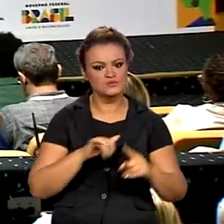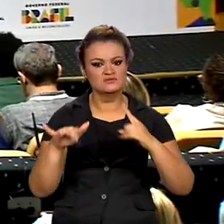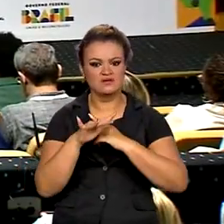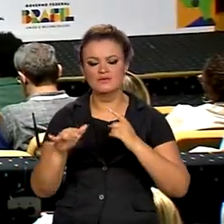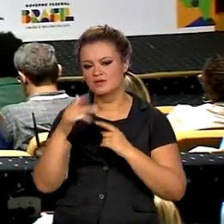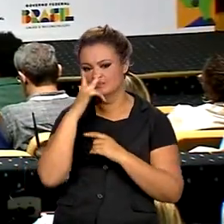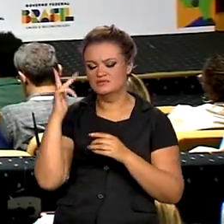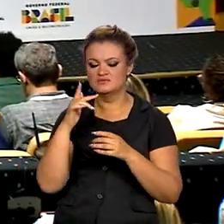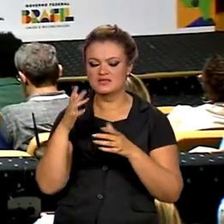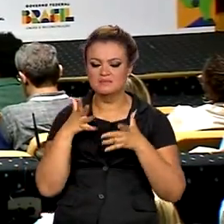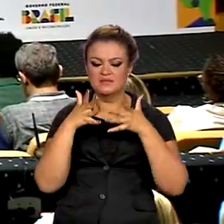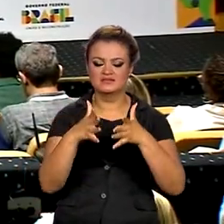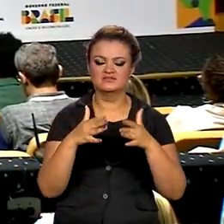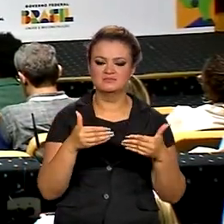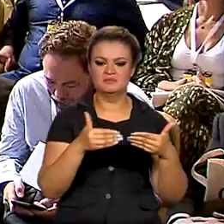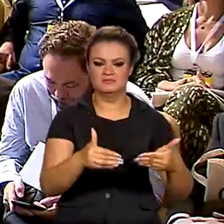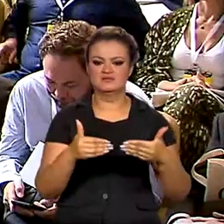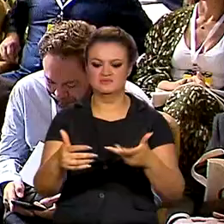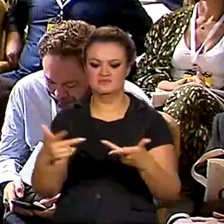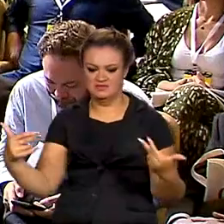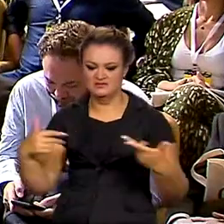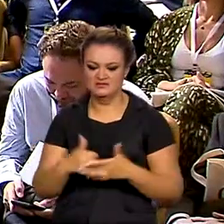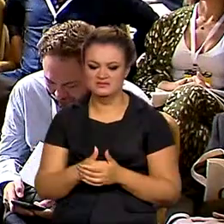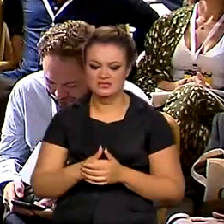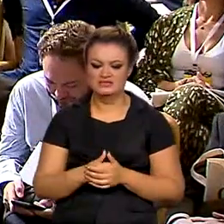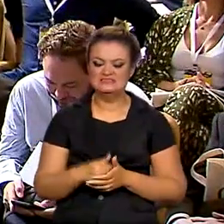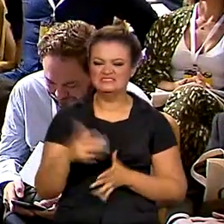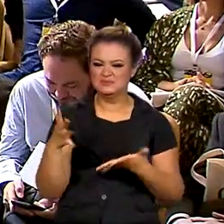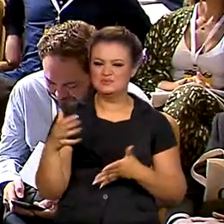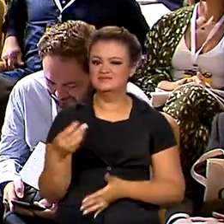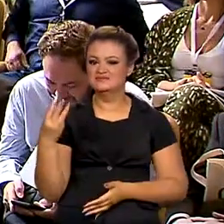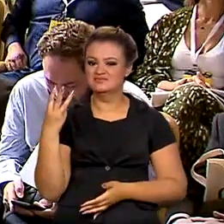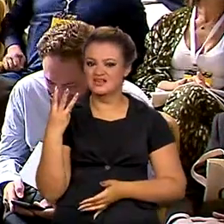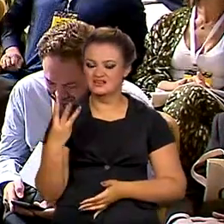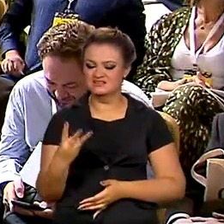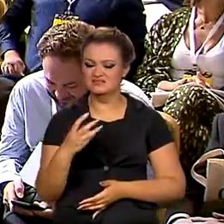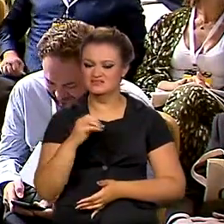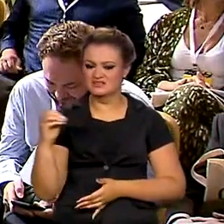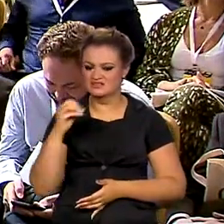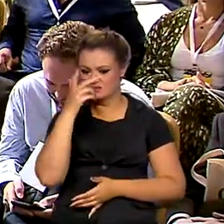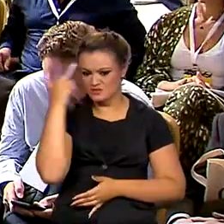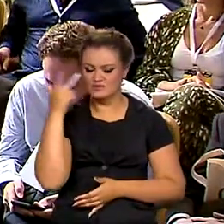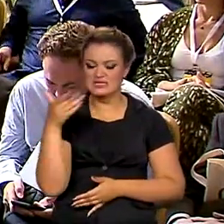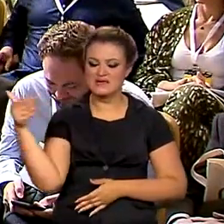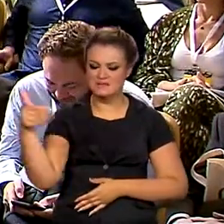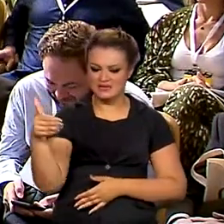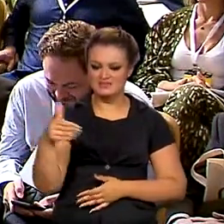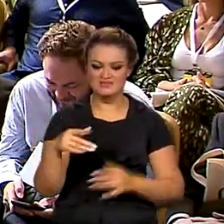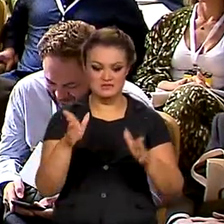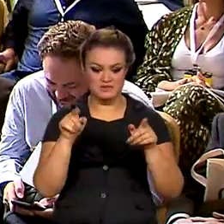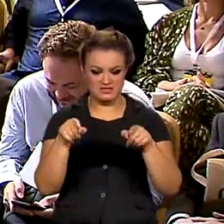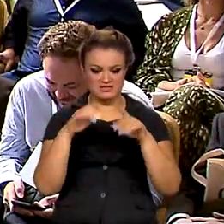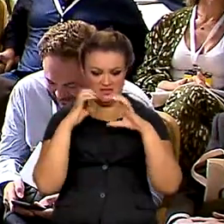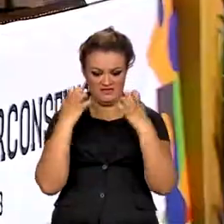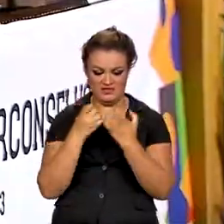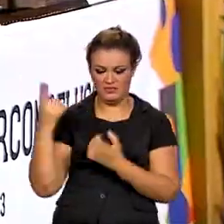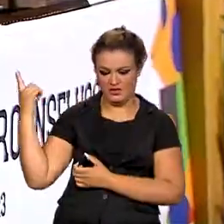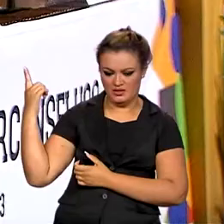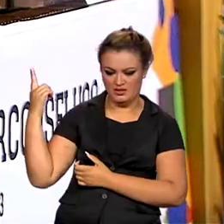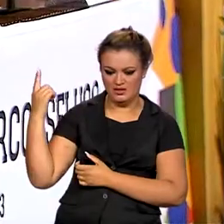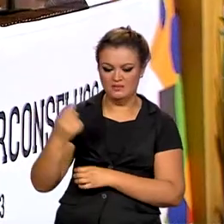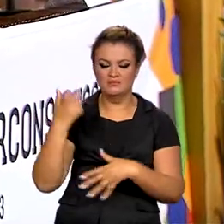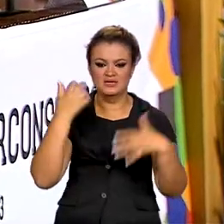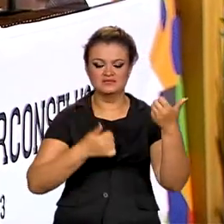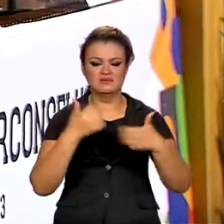integrantes de todos os ministérios. São cerca de 300 participantes no Fórum Interconselhos para